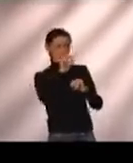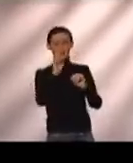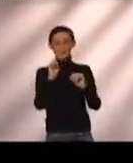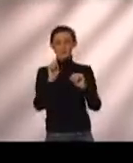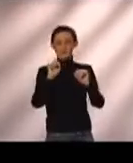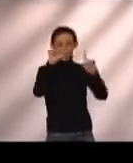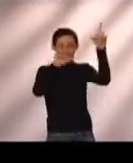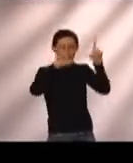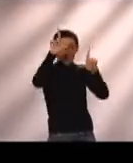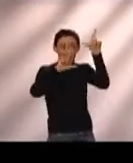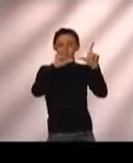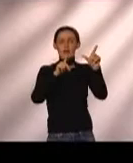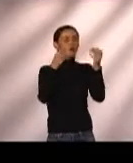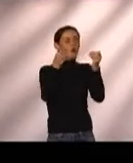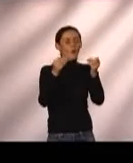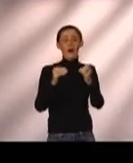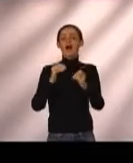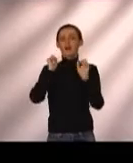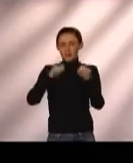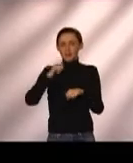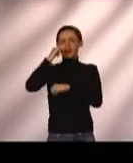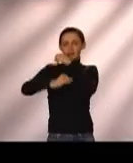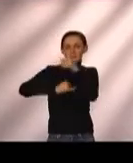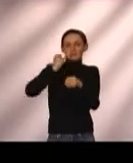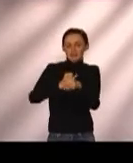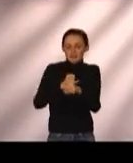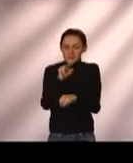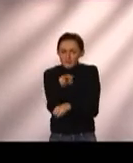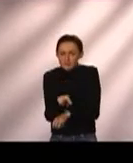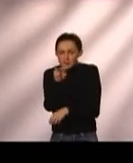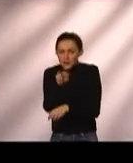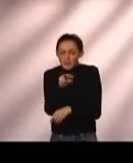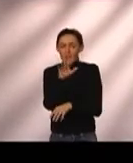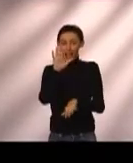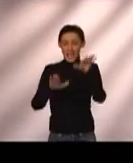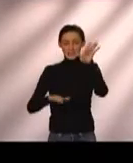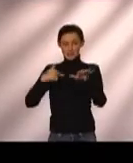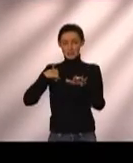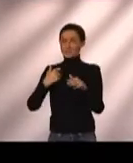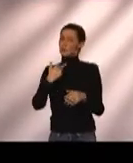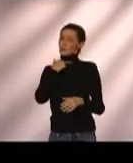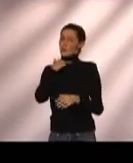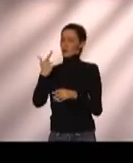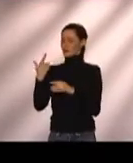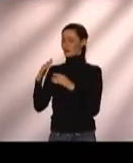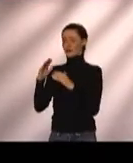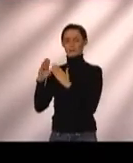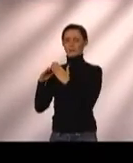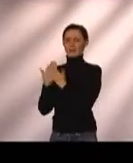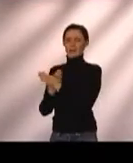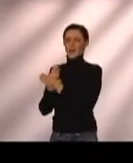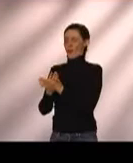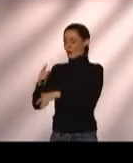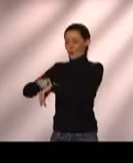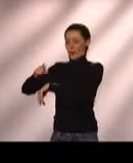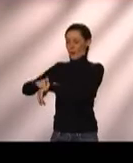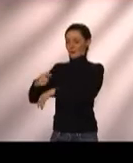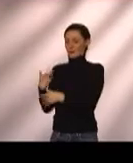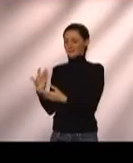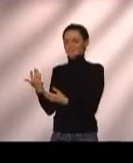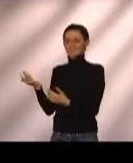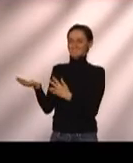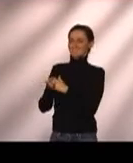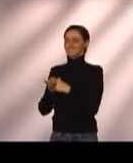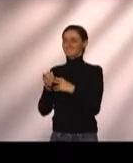Freire através da web. Porque durante a grade normal da TV Paulo Freire, muitas das vezes eu estou na sala de aula com os meus alunos.